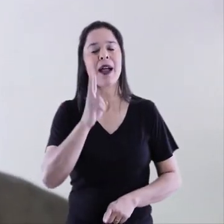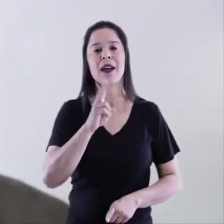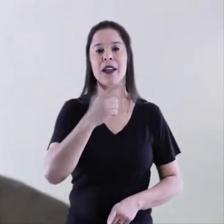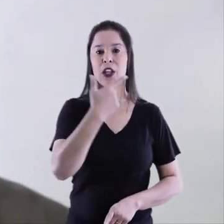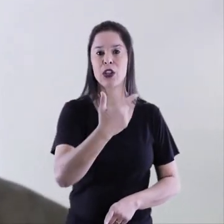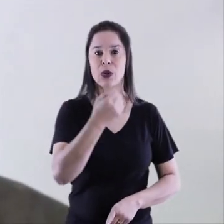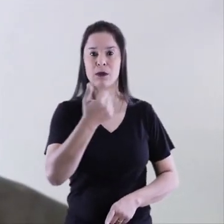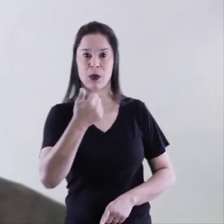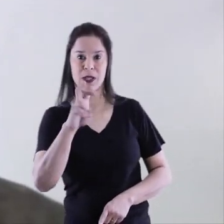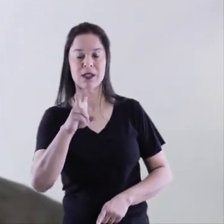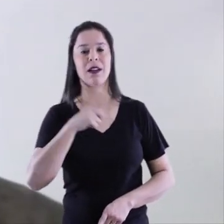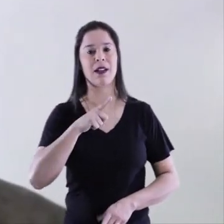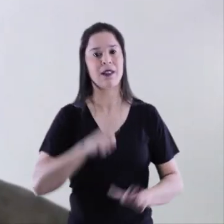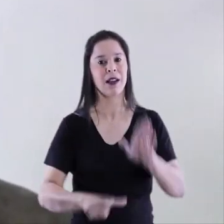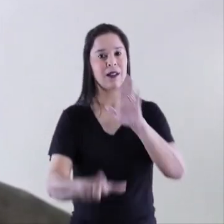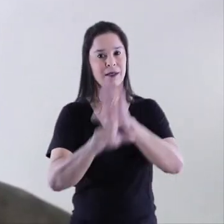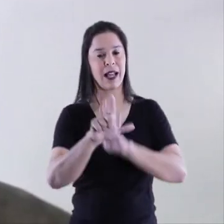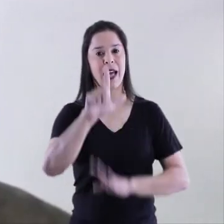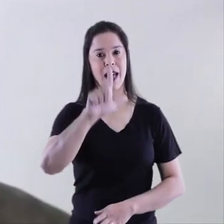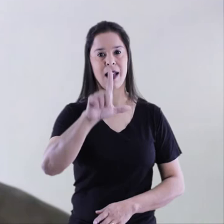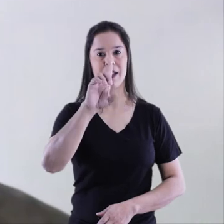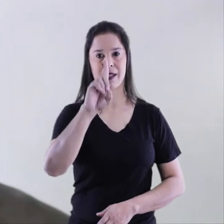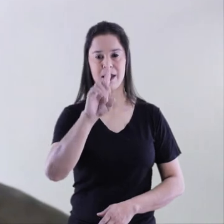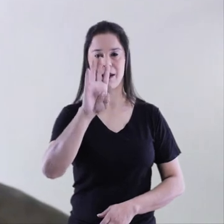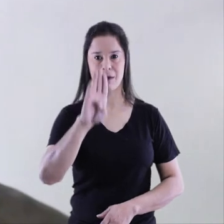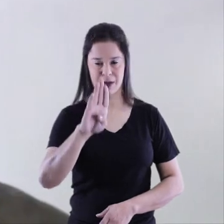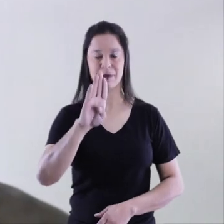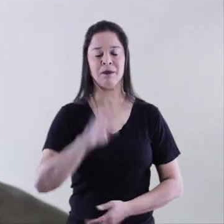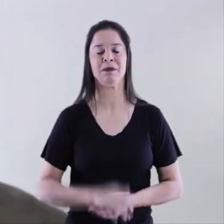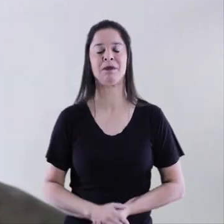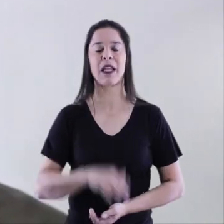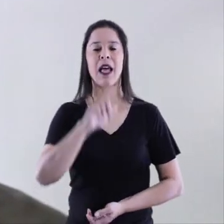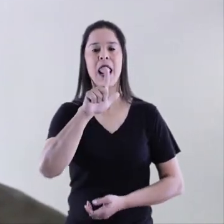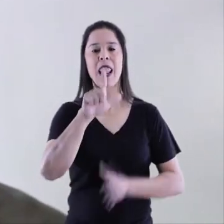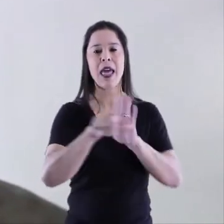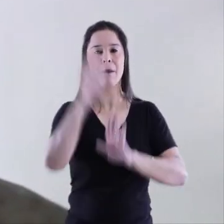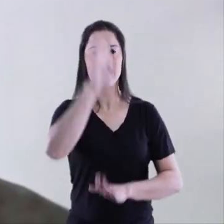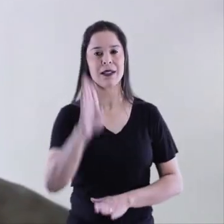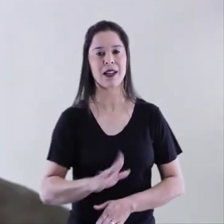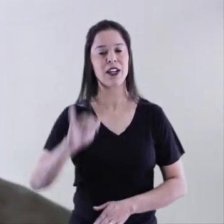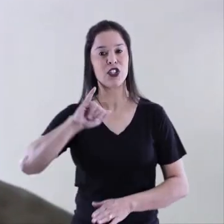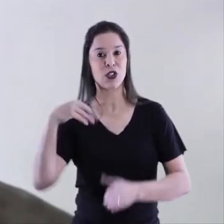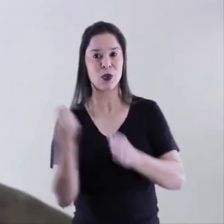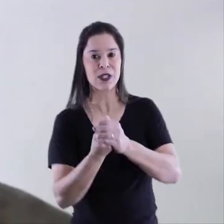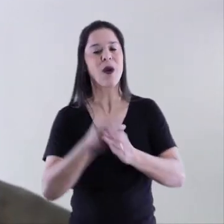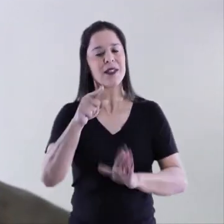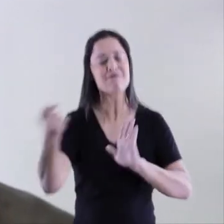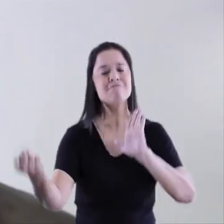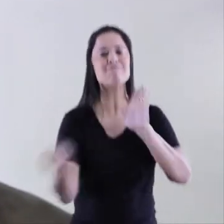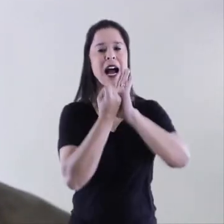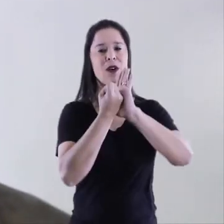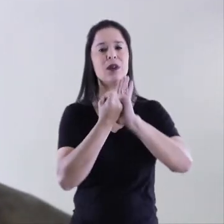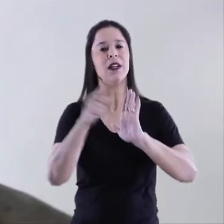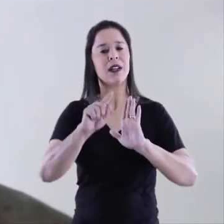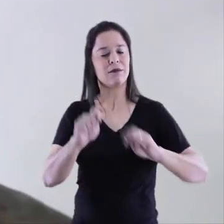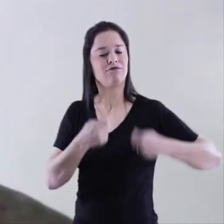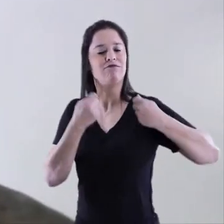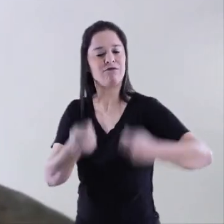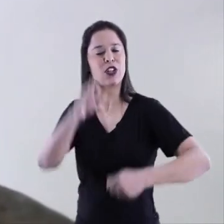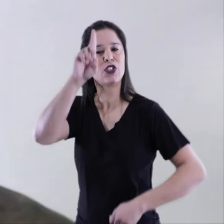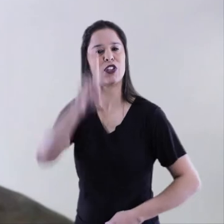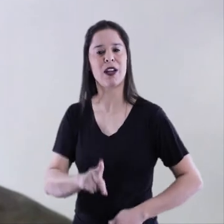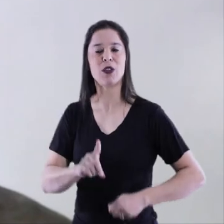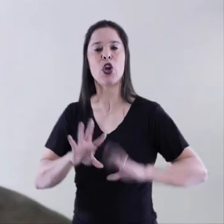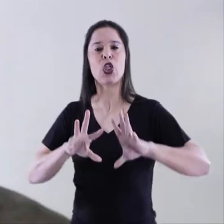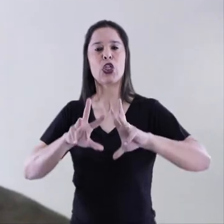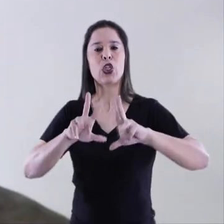que em 2015 foi instituída a Lei Brasileira de Inclusão da Pessoa com Deficiência, sendo um dos principais marcos que assegura o direito das pessoas